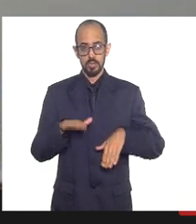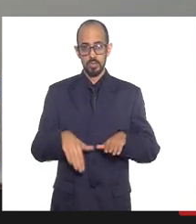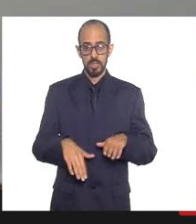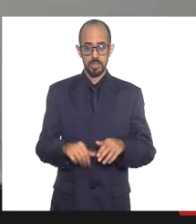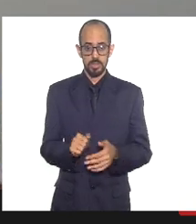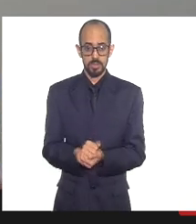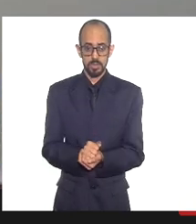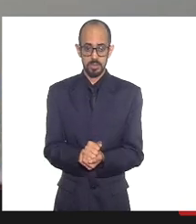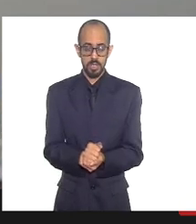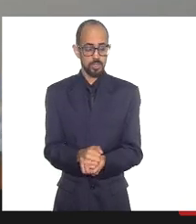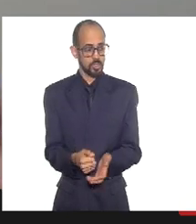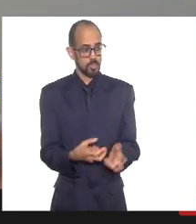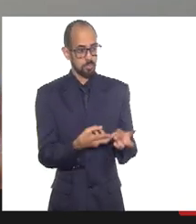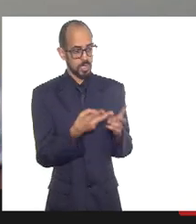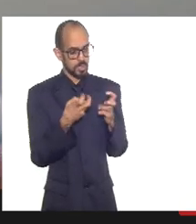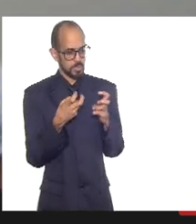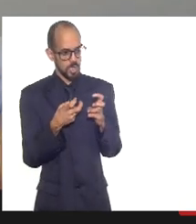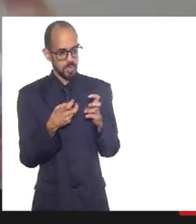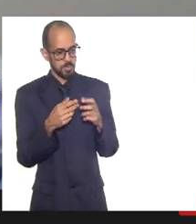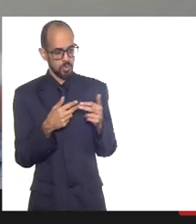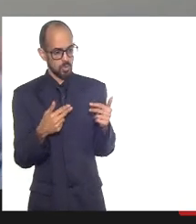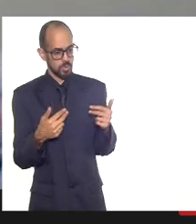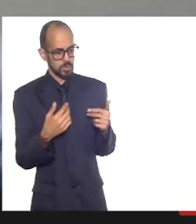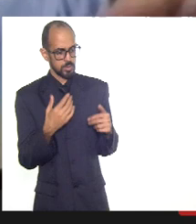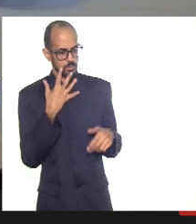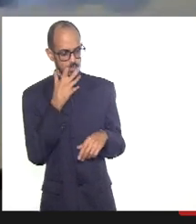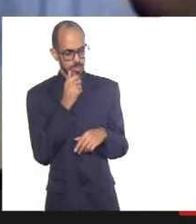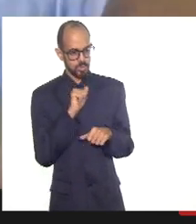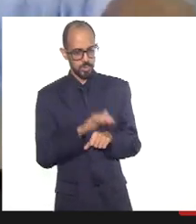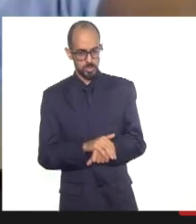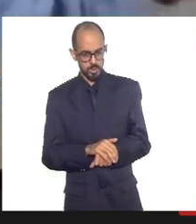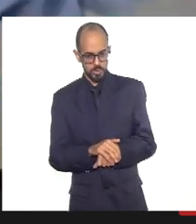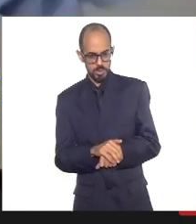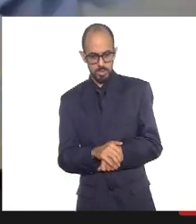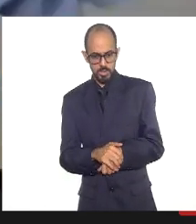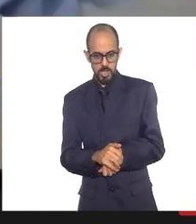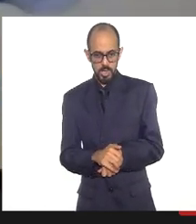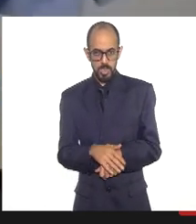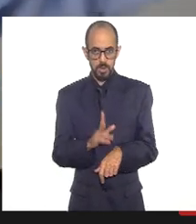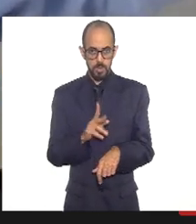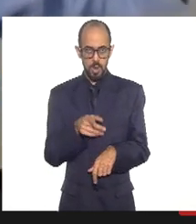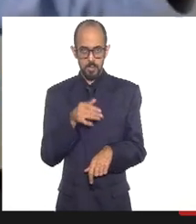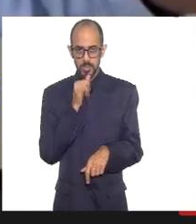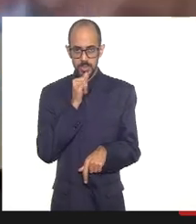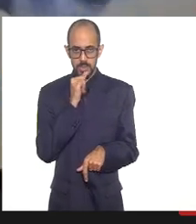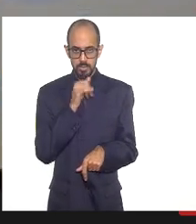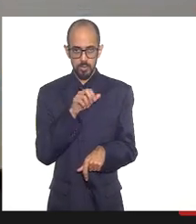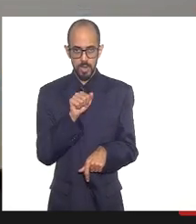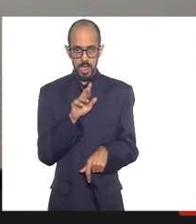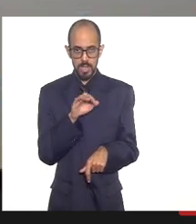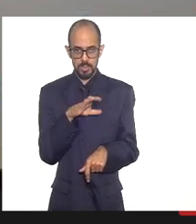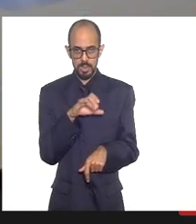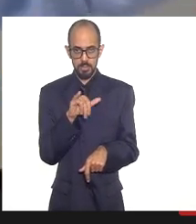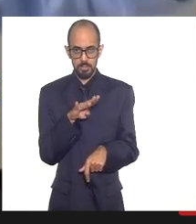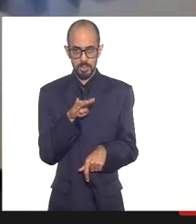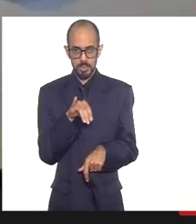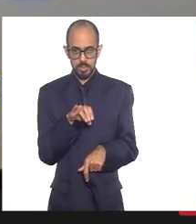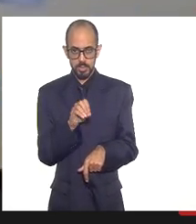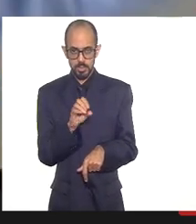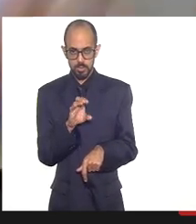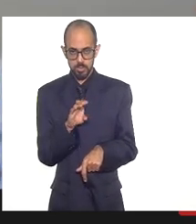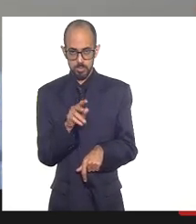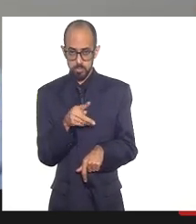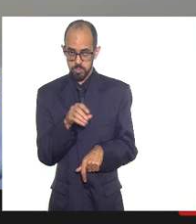vê atos bonitos, são até relativamente frequentes e chamam o arcebispo, chamam uma liderança importante